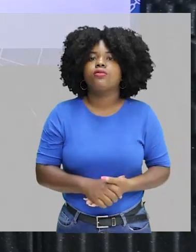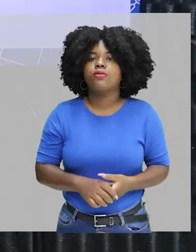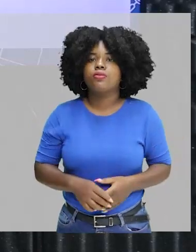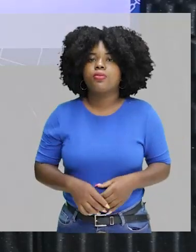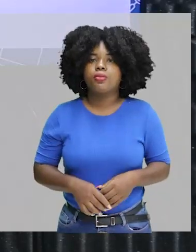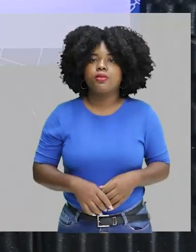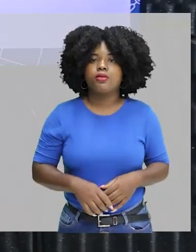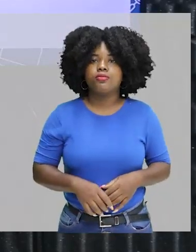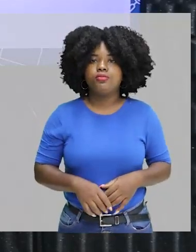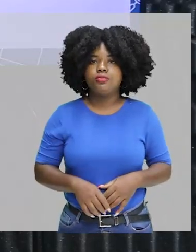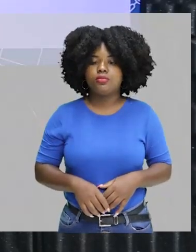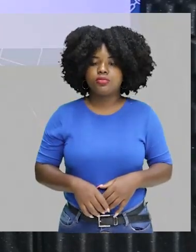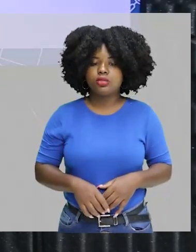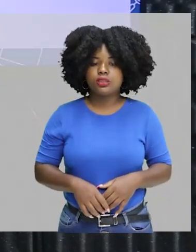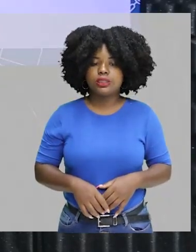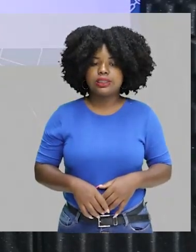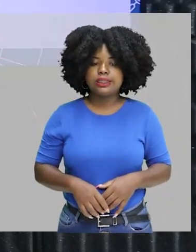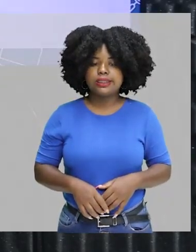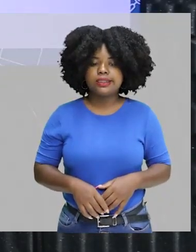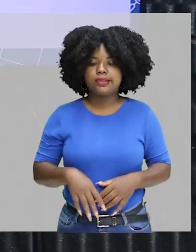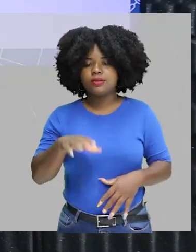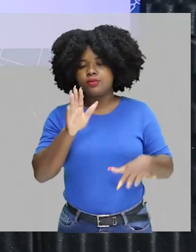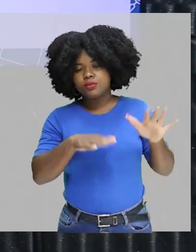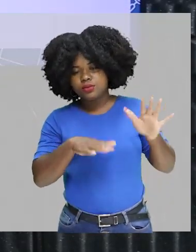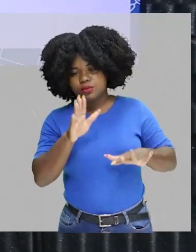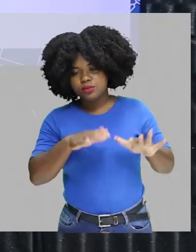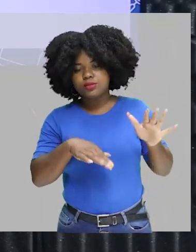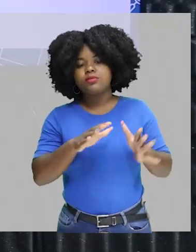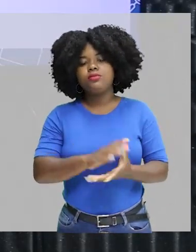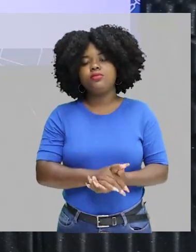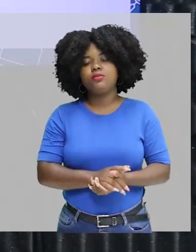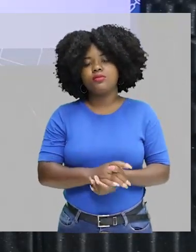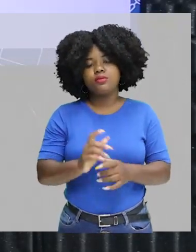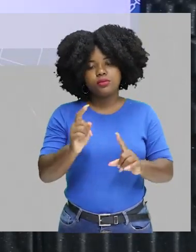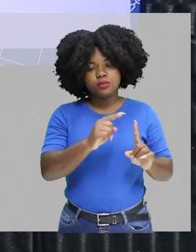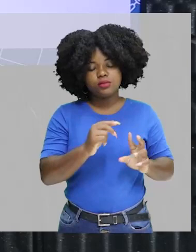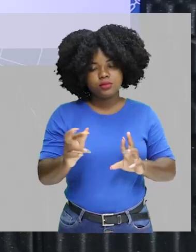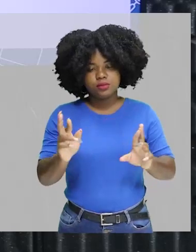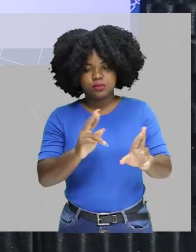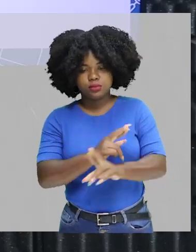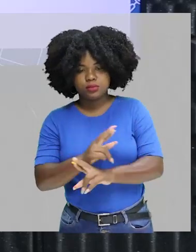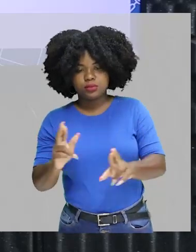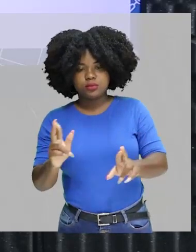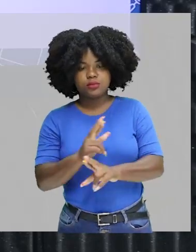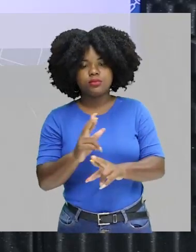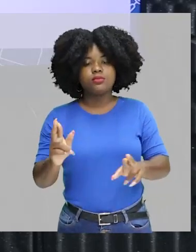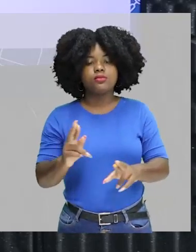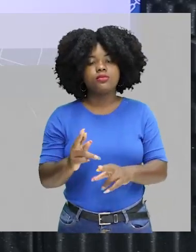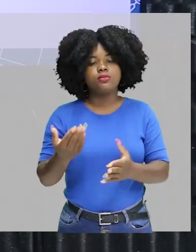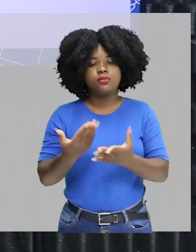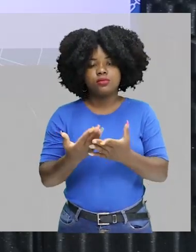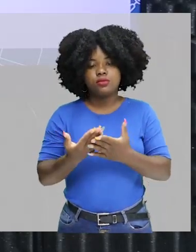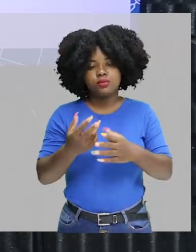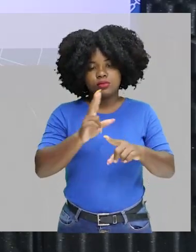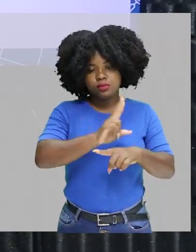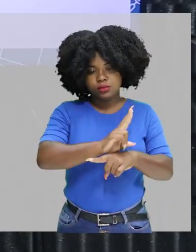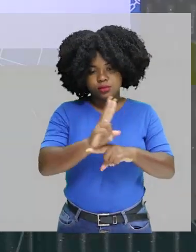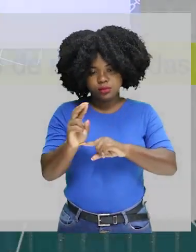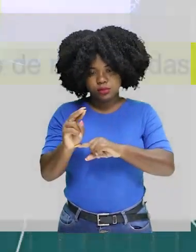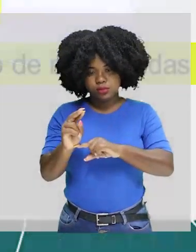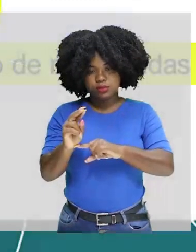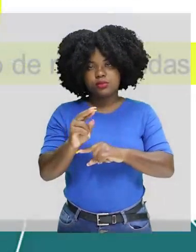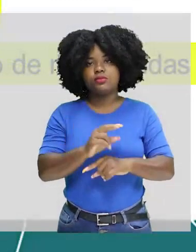breve revisão sobre alguns parâmetros relacionados à cinética das desintegrações.